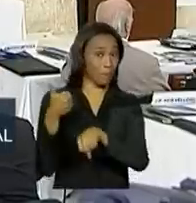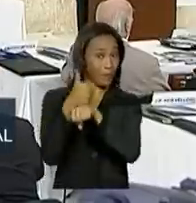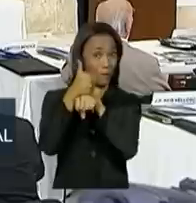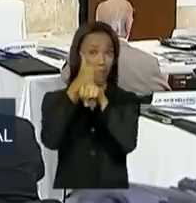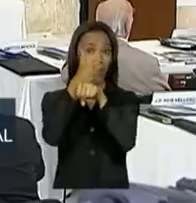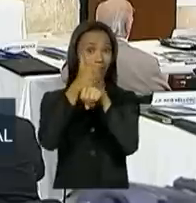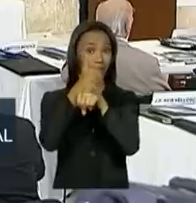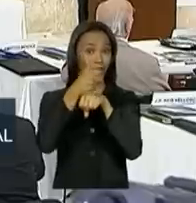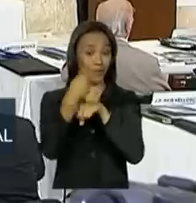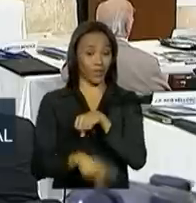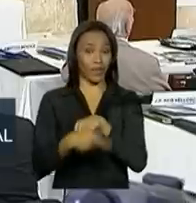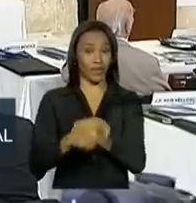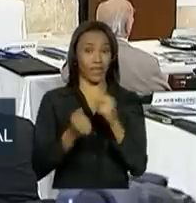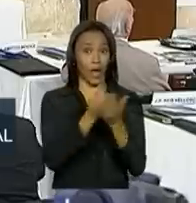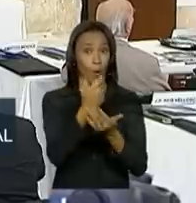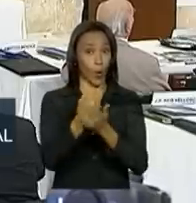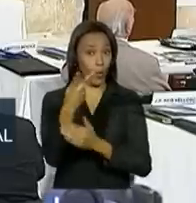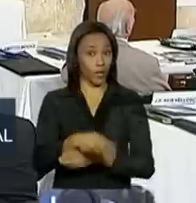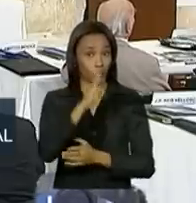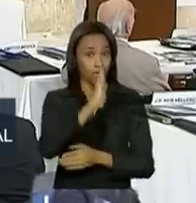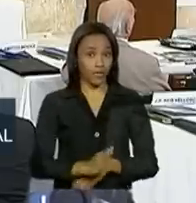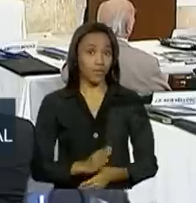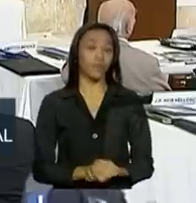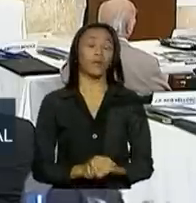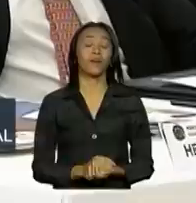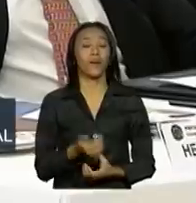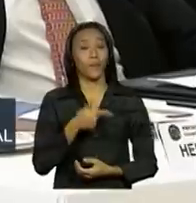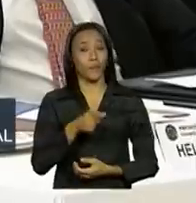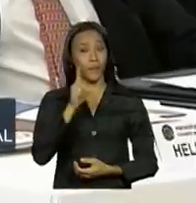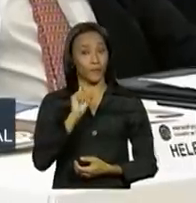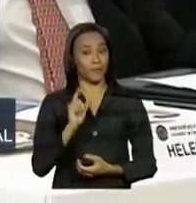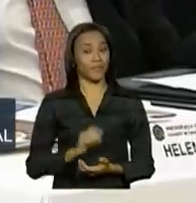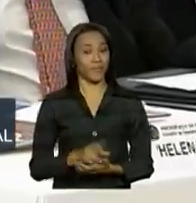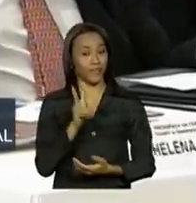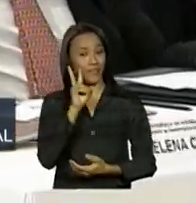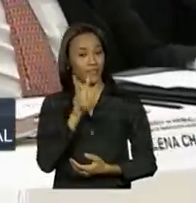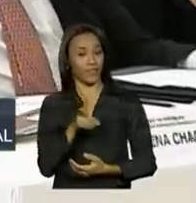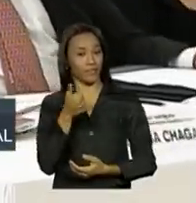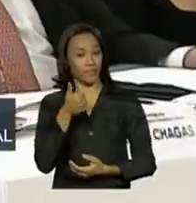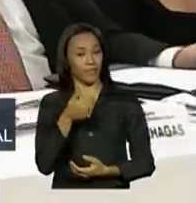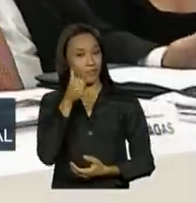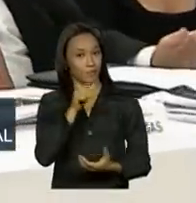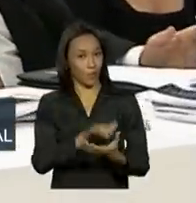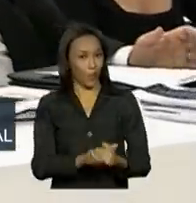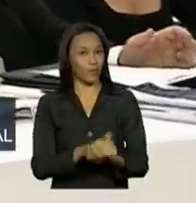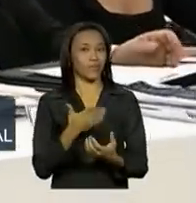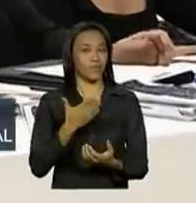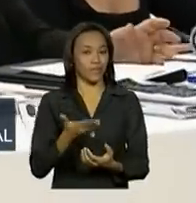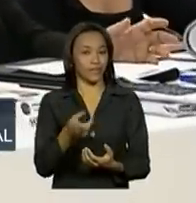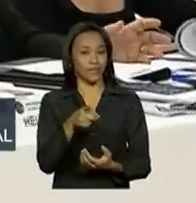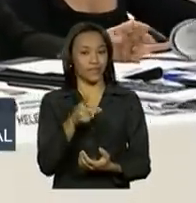consumidor. O Antônio Trevisan está rindo, sinal que ele está reconhecendo, está usando um creme.